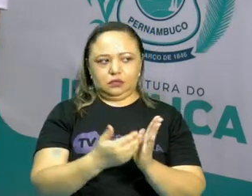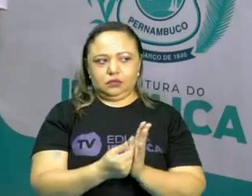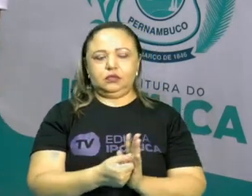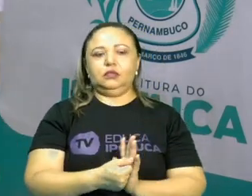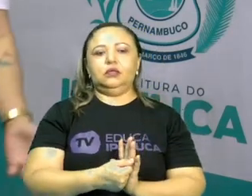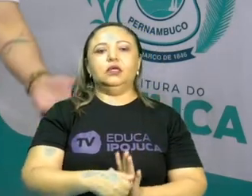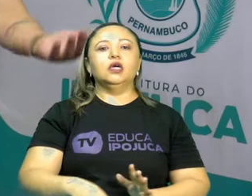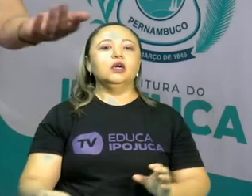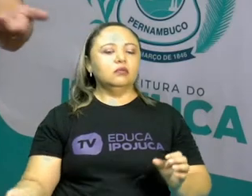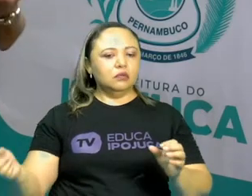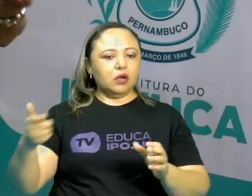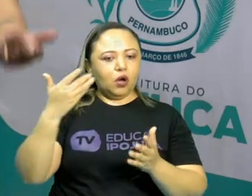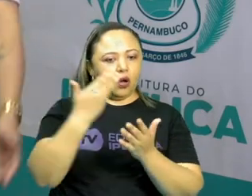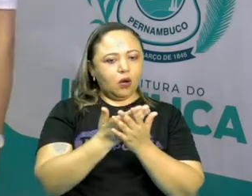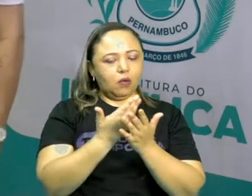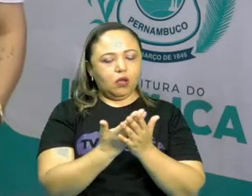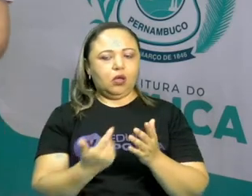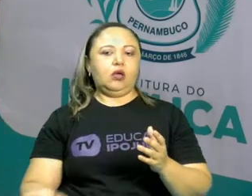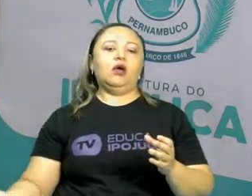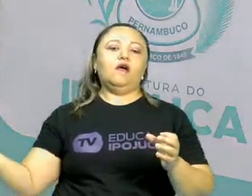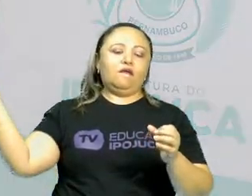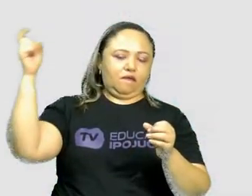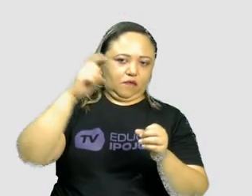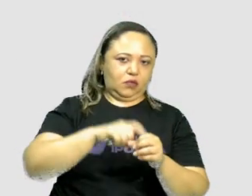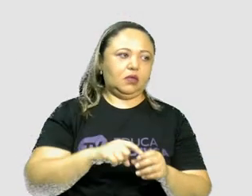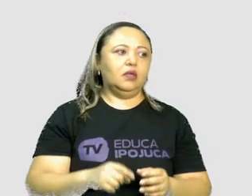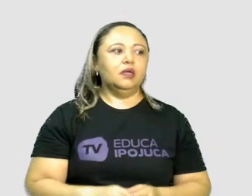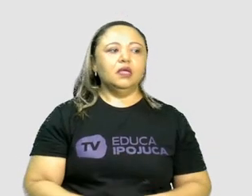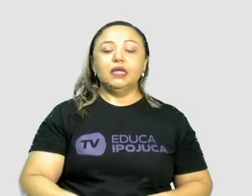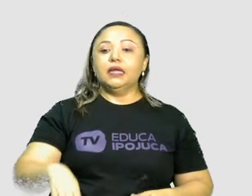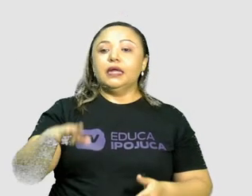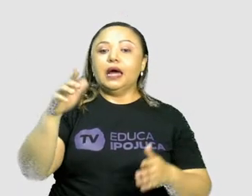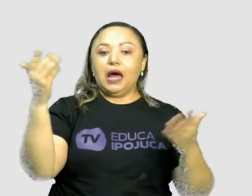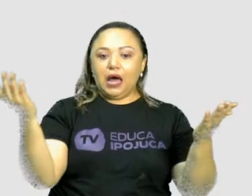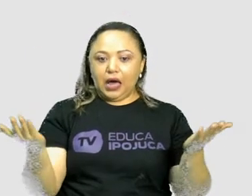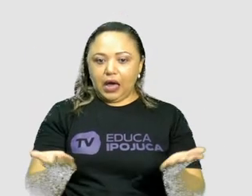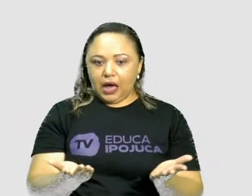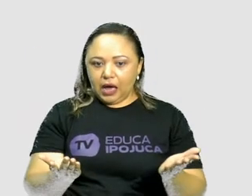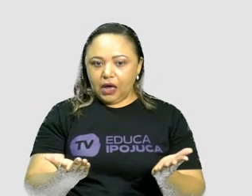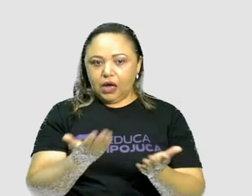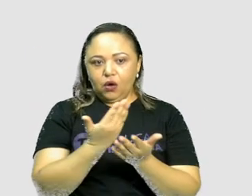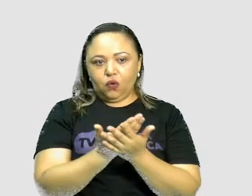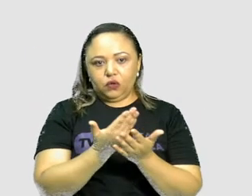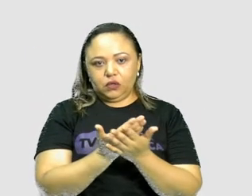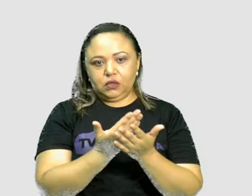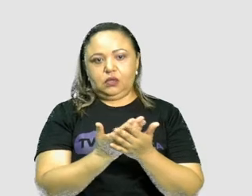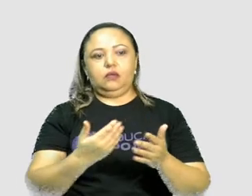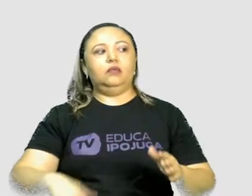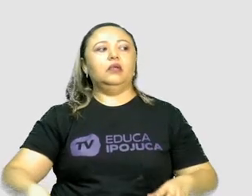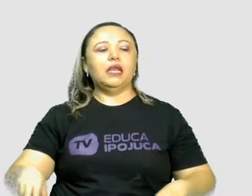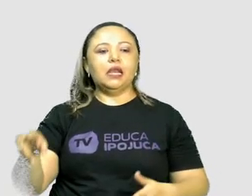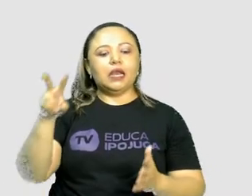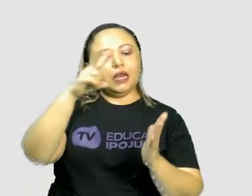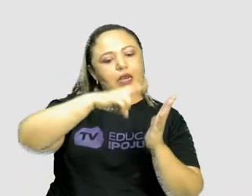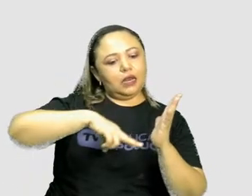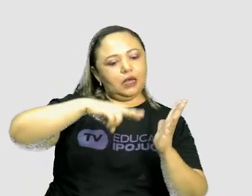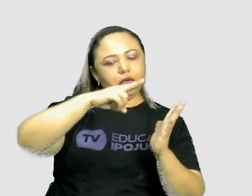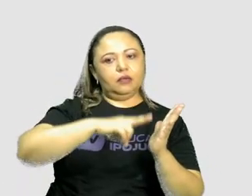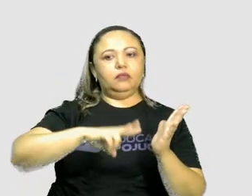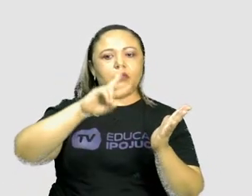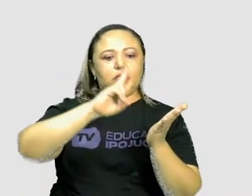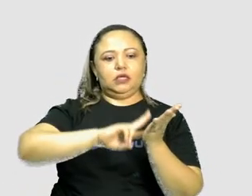bom? Então, na aula de hoje, nós lemos e interpretamos charges, atentando para as intencionalidades